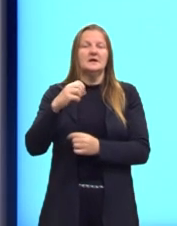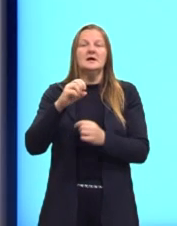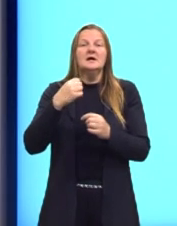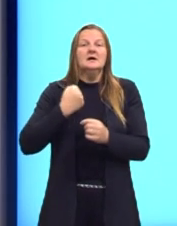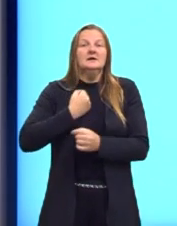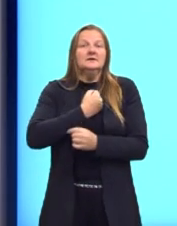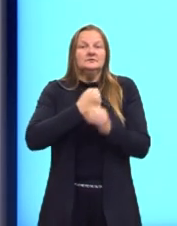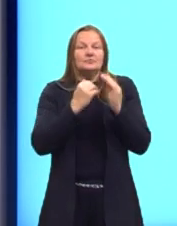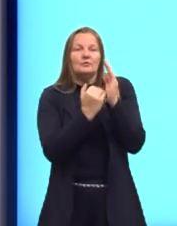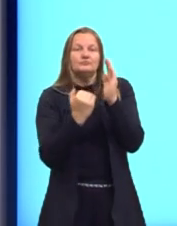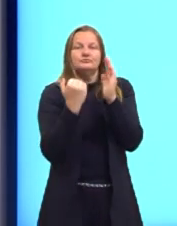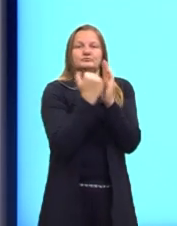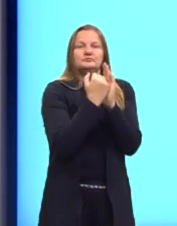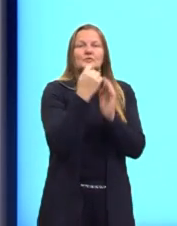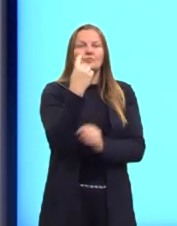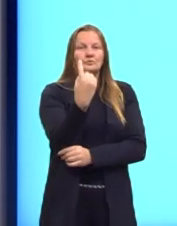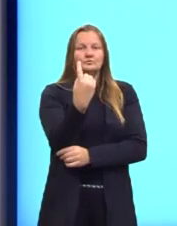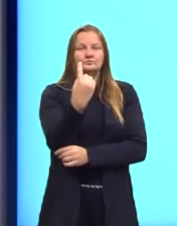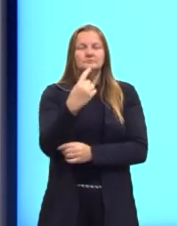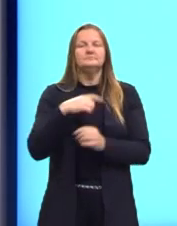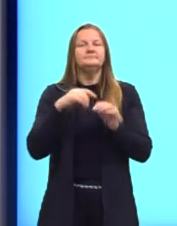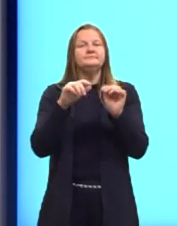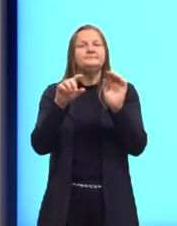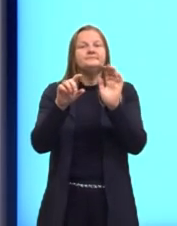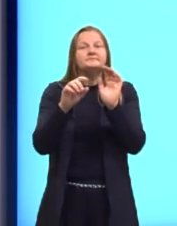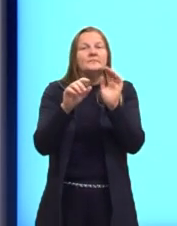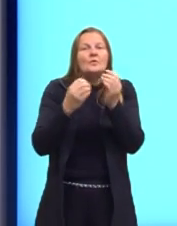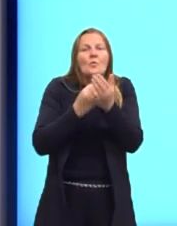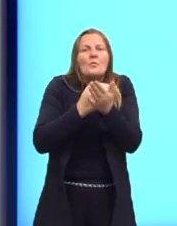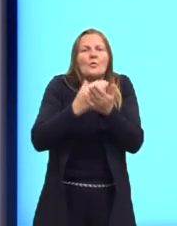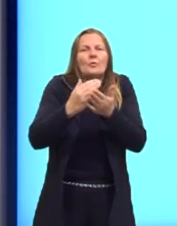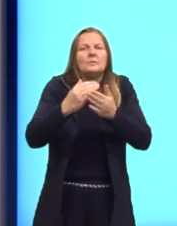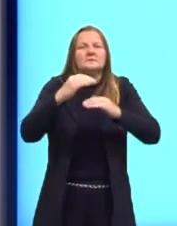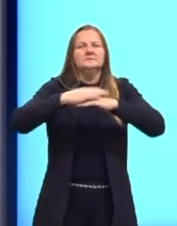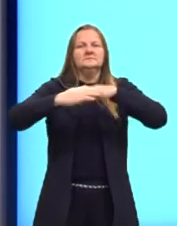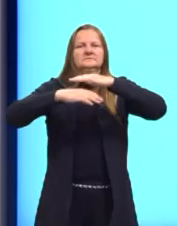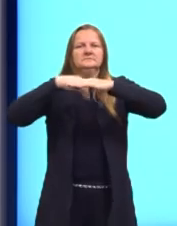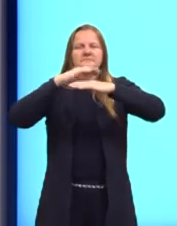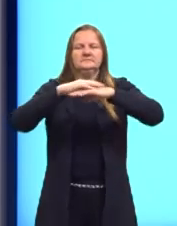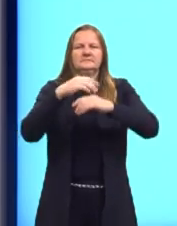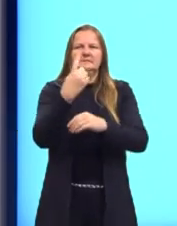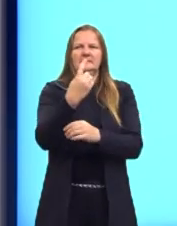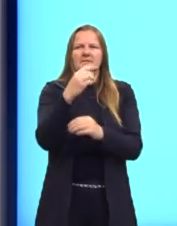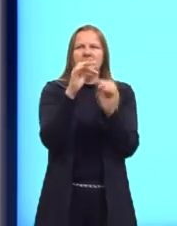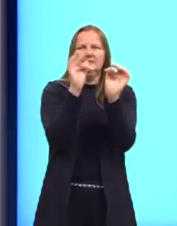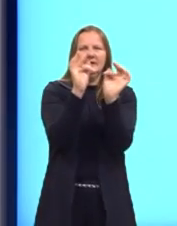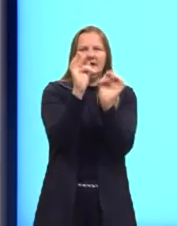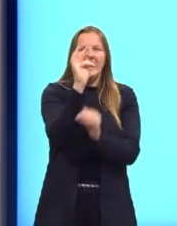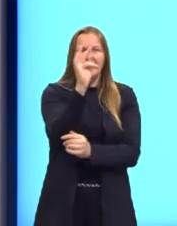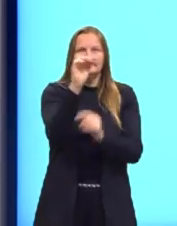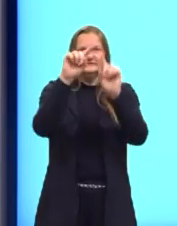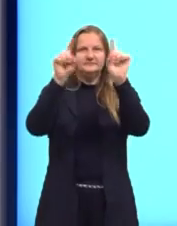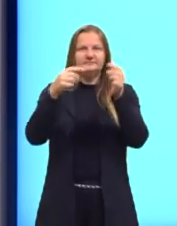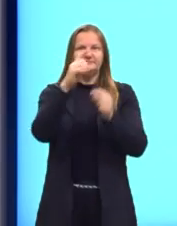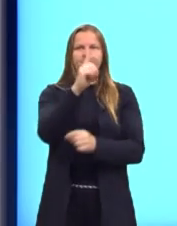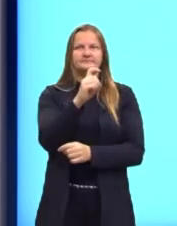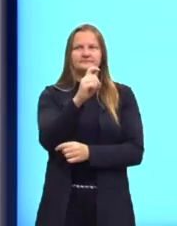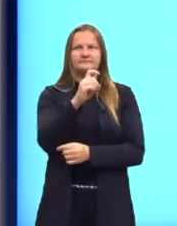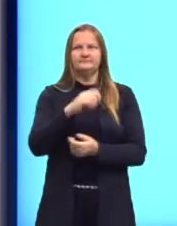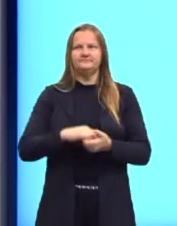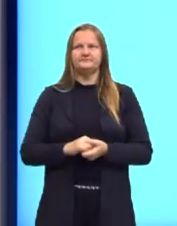a lei de formação da função deve ser, nós temos sempre a f de x, né? A função de x,